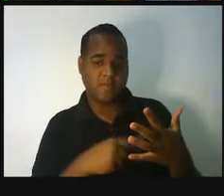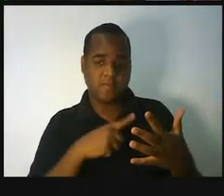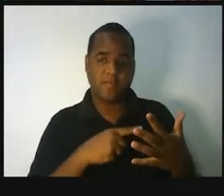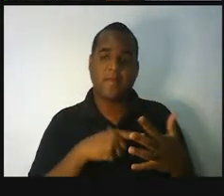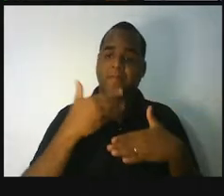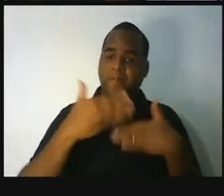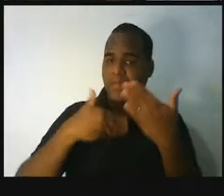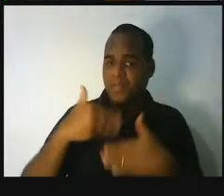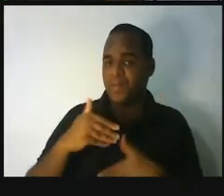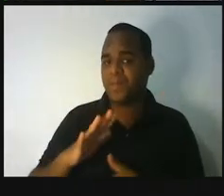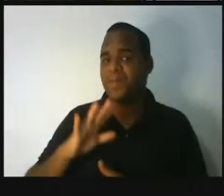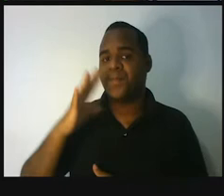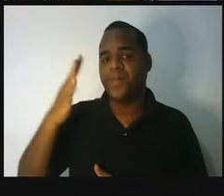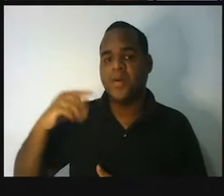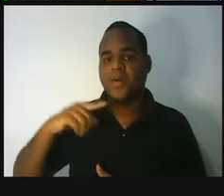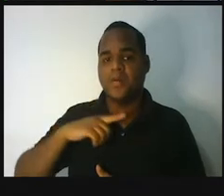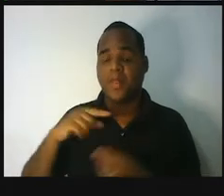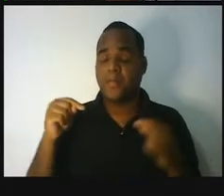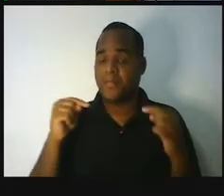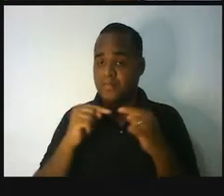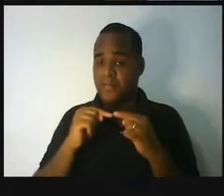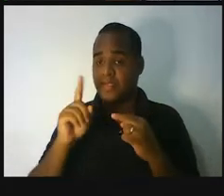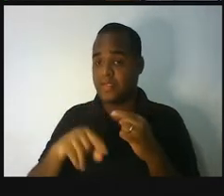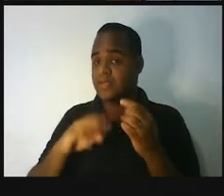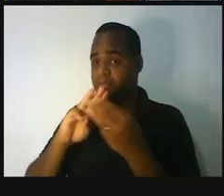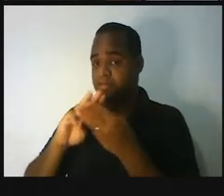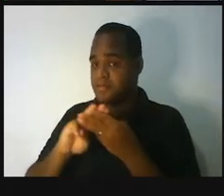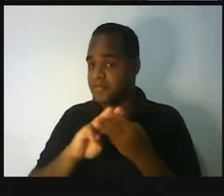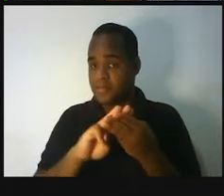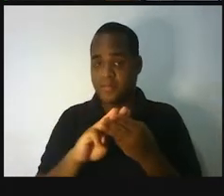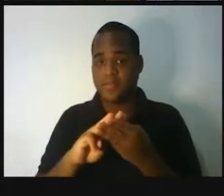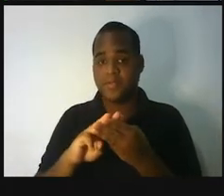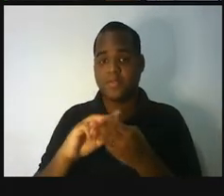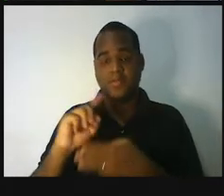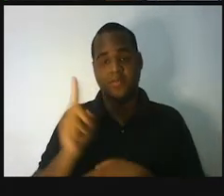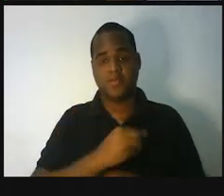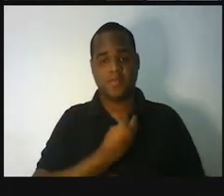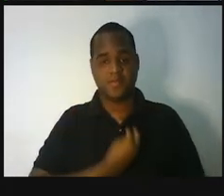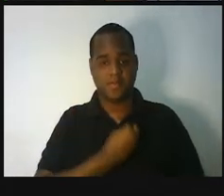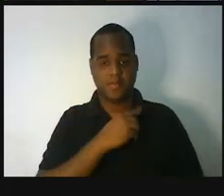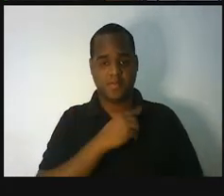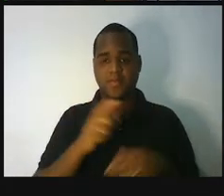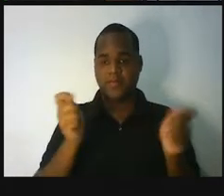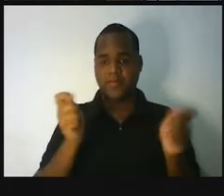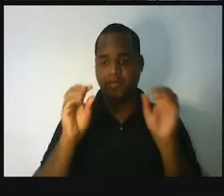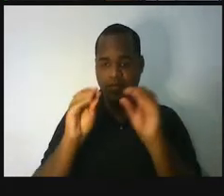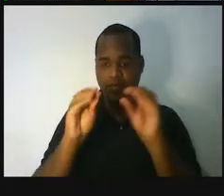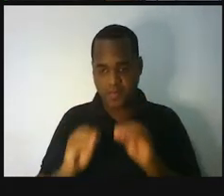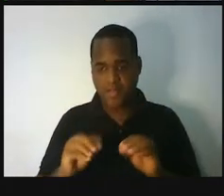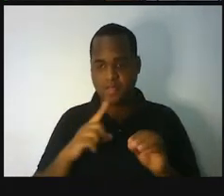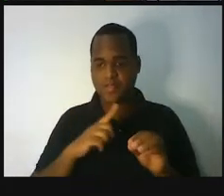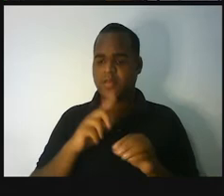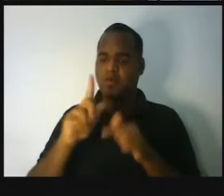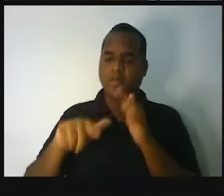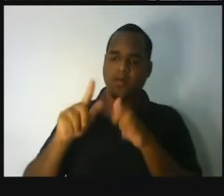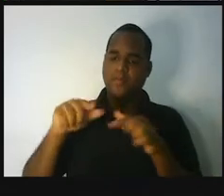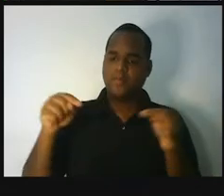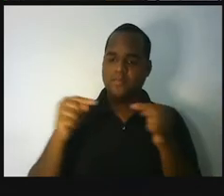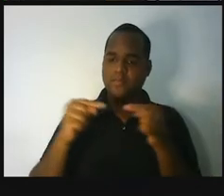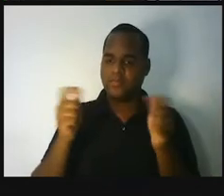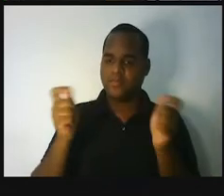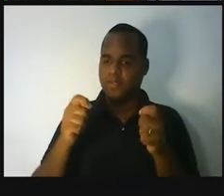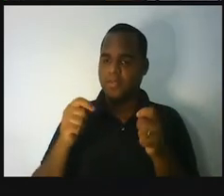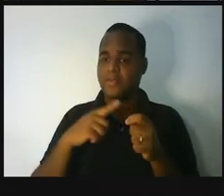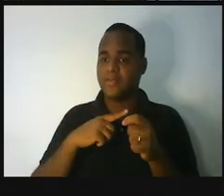necessidades fizeram com que a matemática que estava em nós fosse colocada pra fora. Lembra da historinha